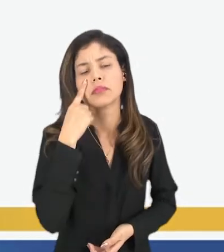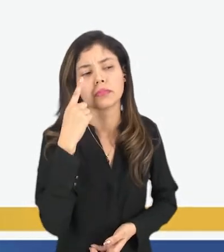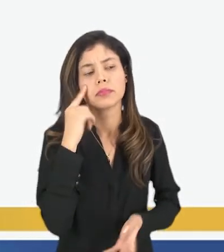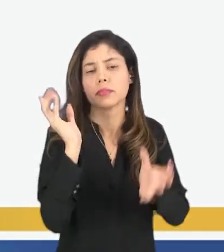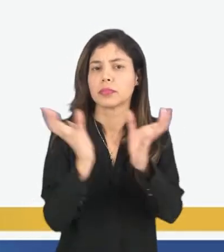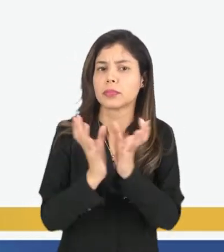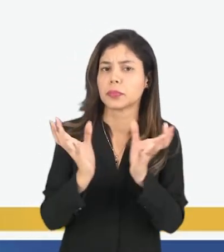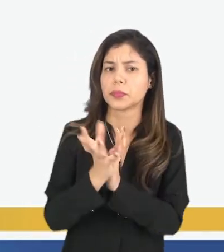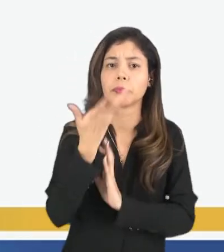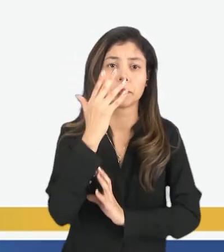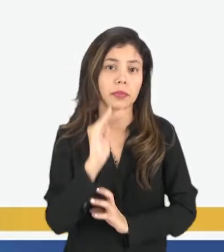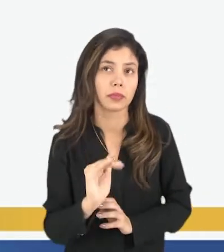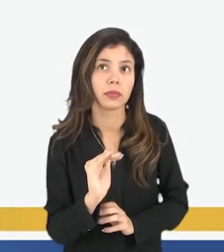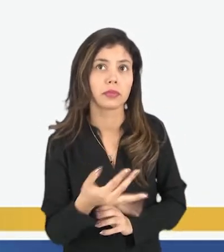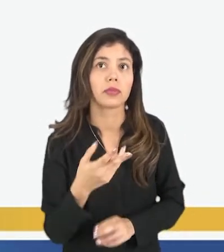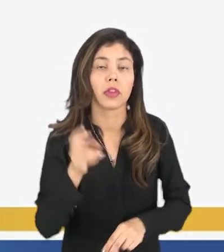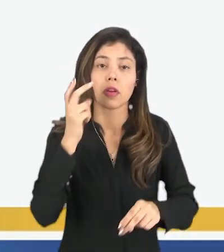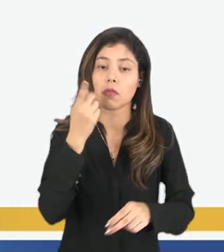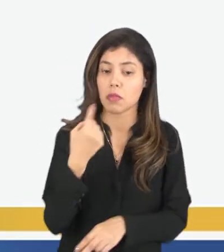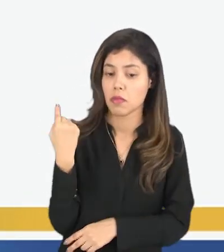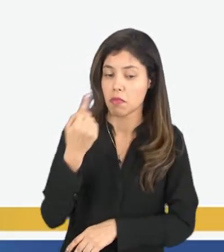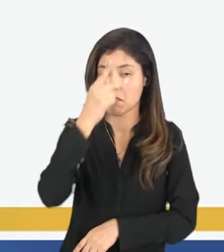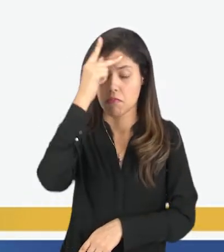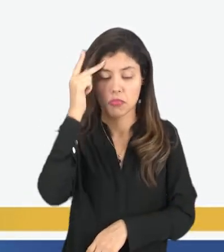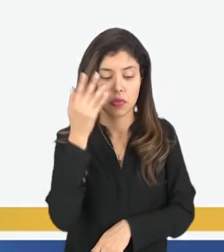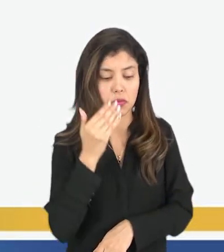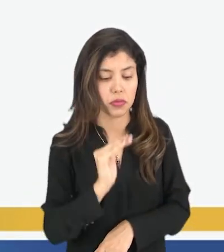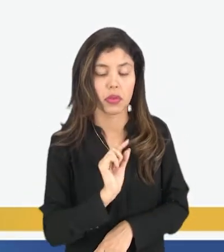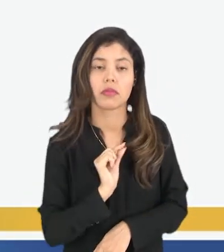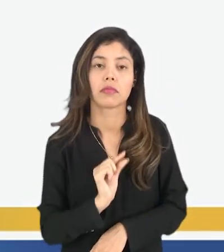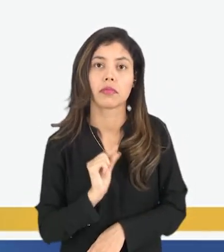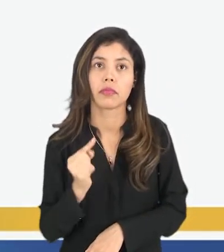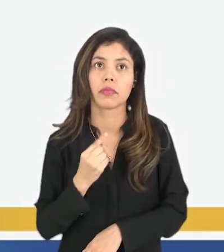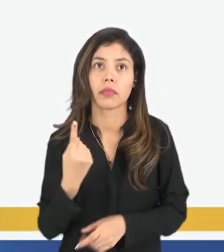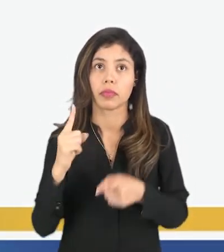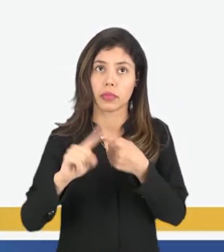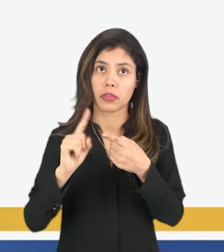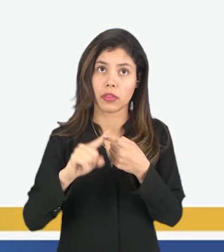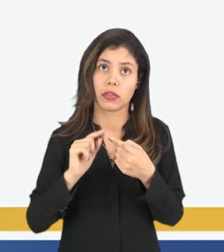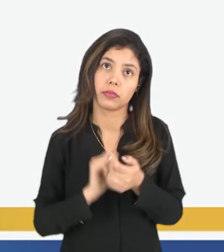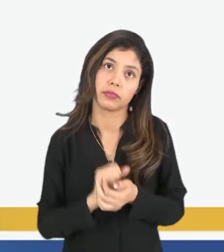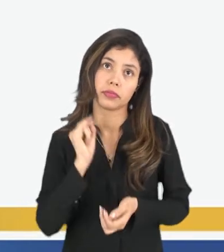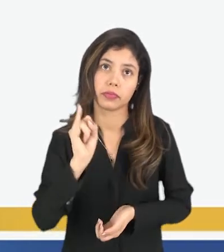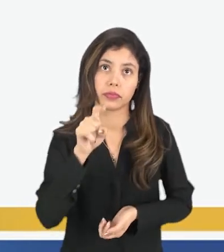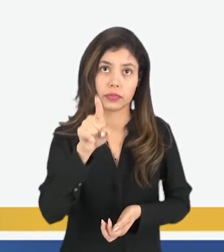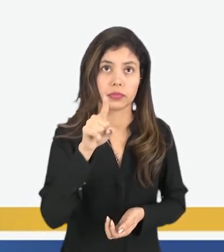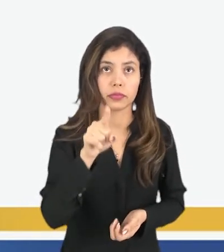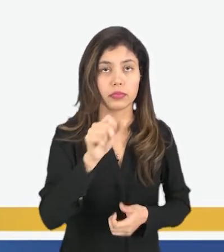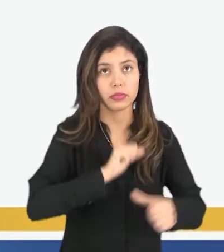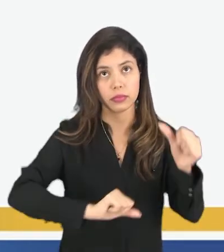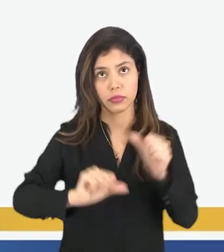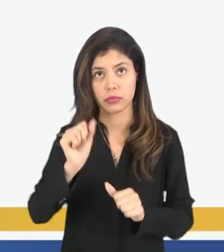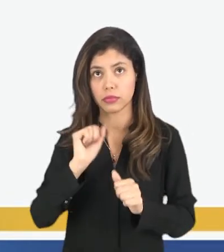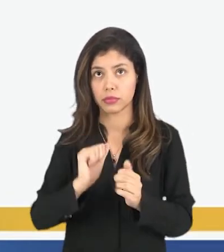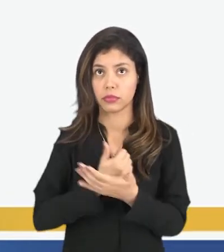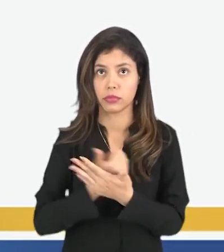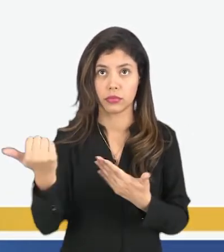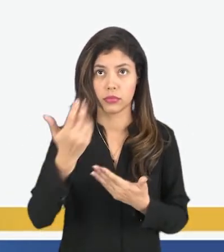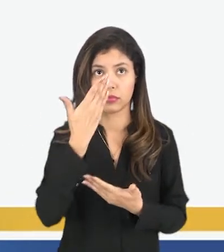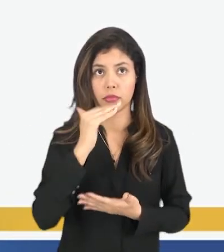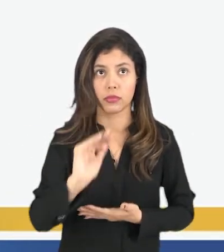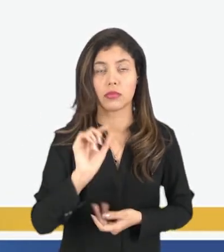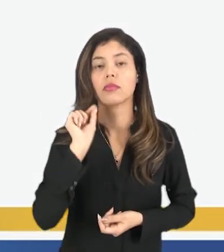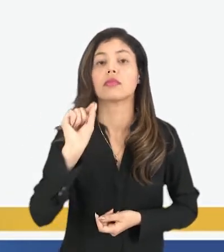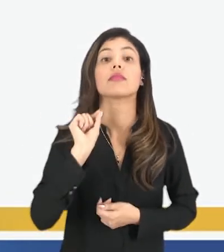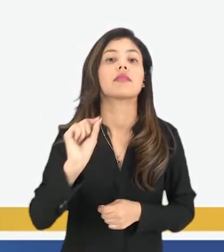um grupo de crianças e uma criança sozinha. Agora vamos ler a questão 1. Se você pudesse mudar as ações das